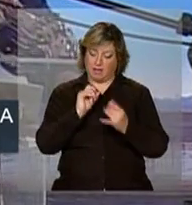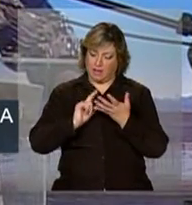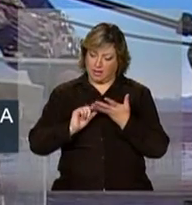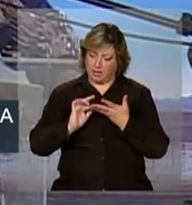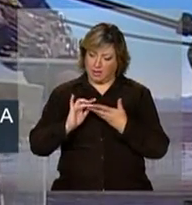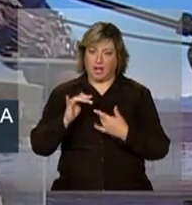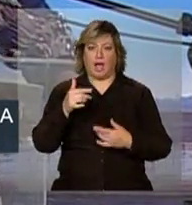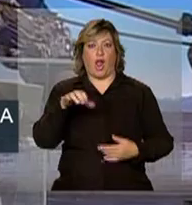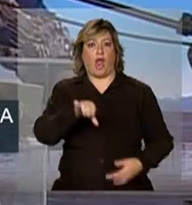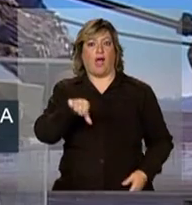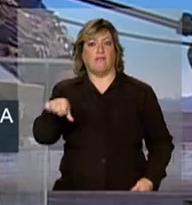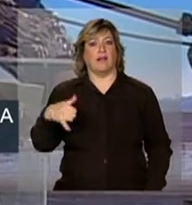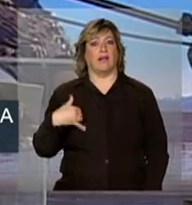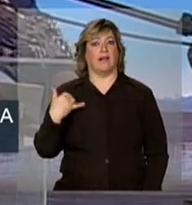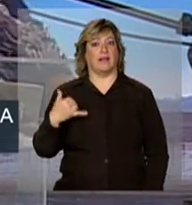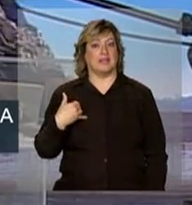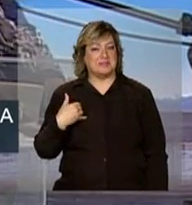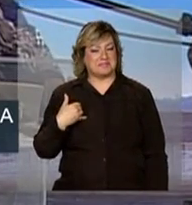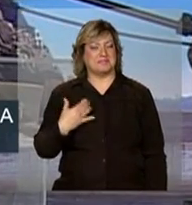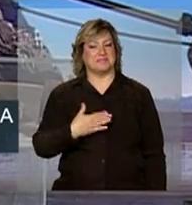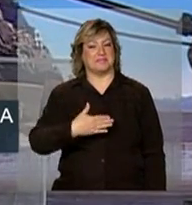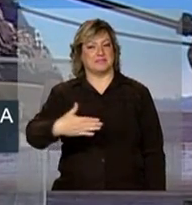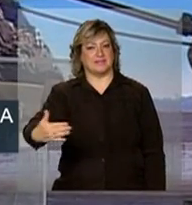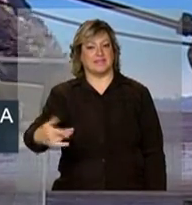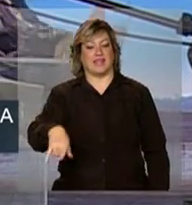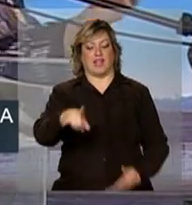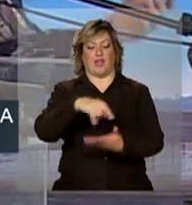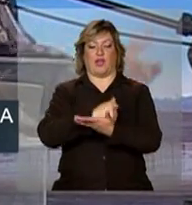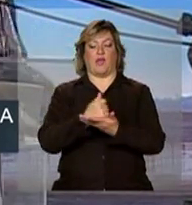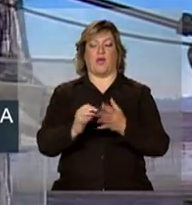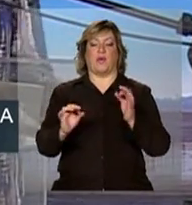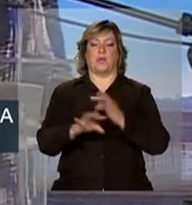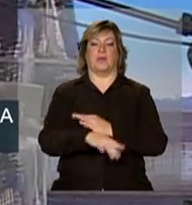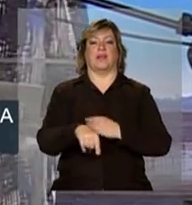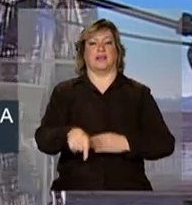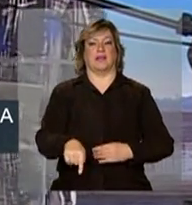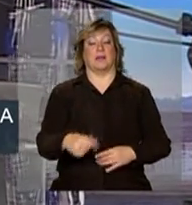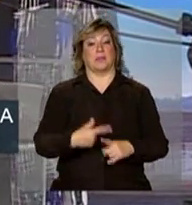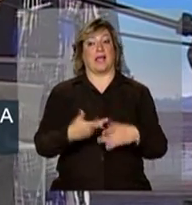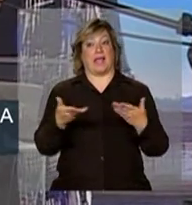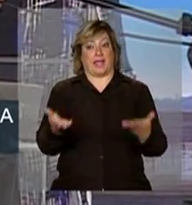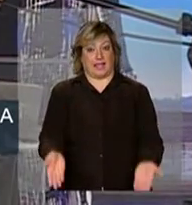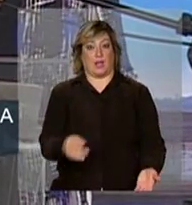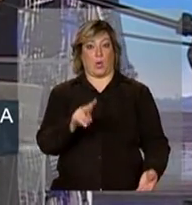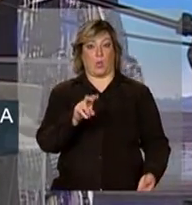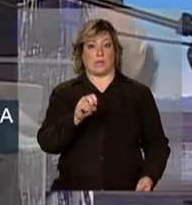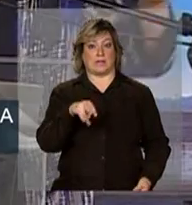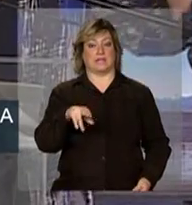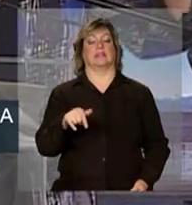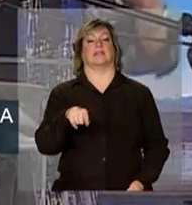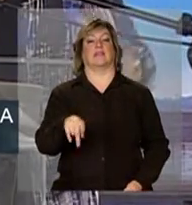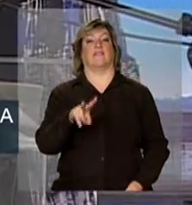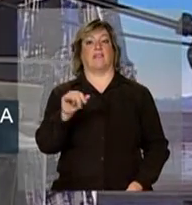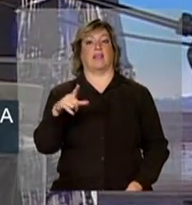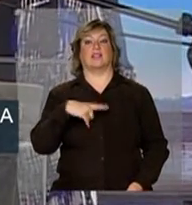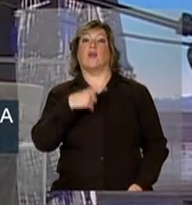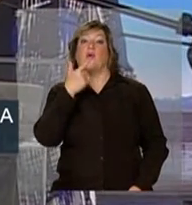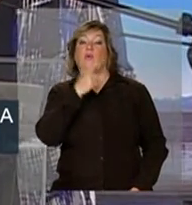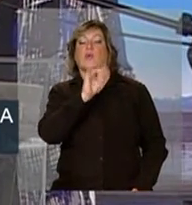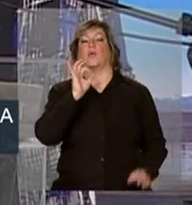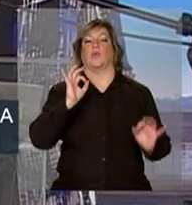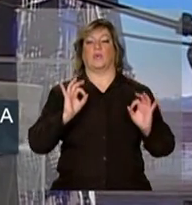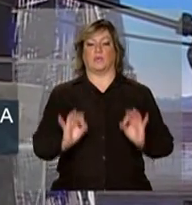99 anos. Portanto, ela será uma coroa